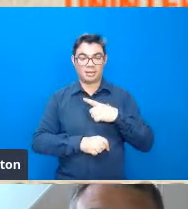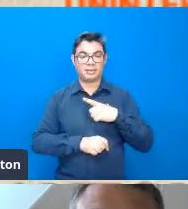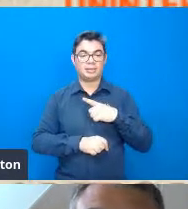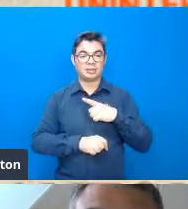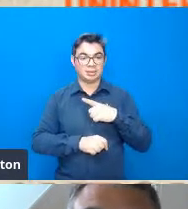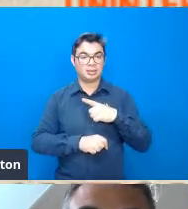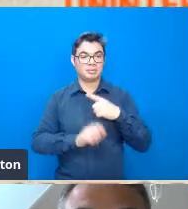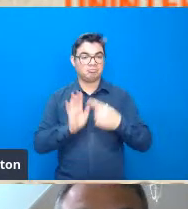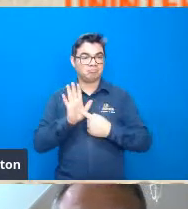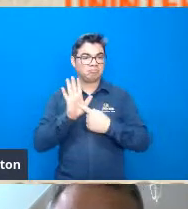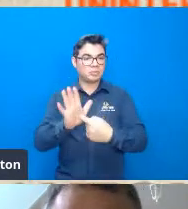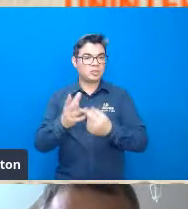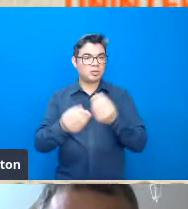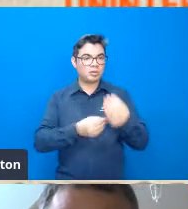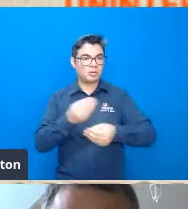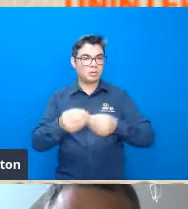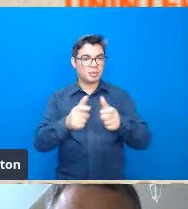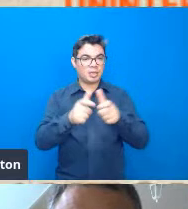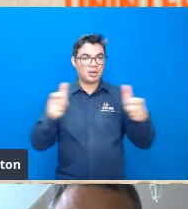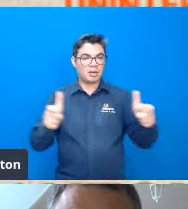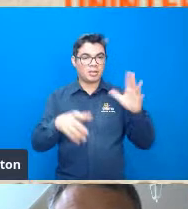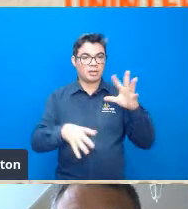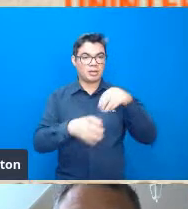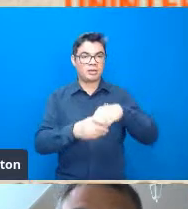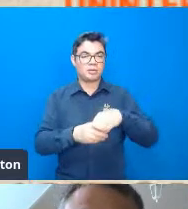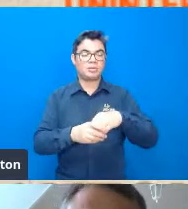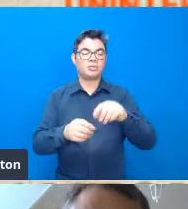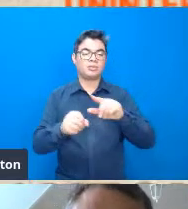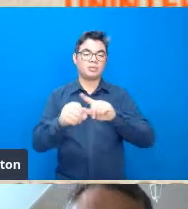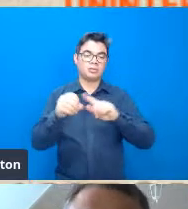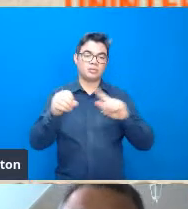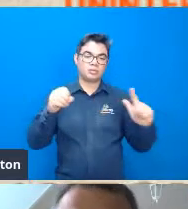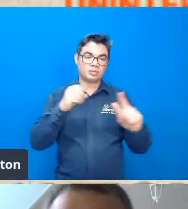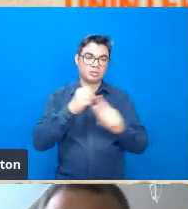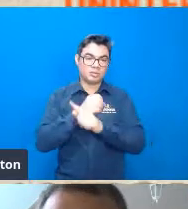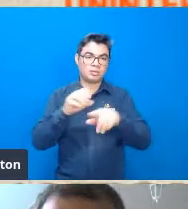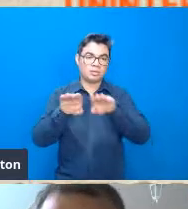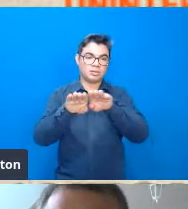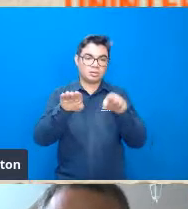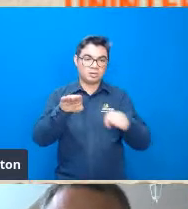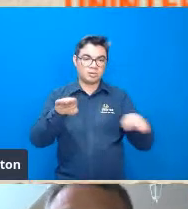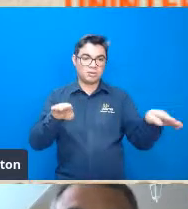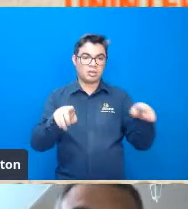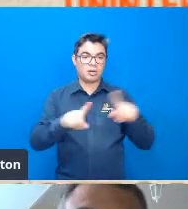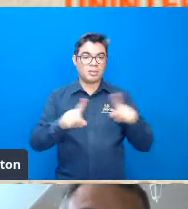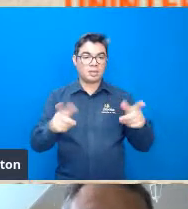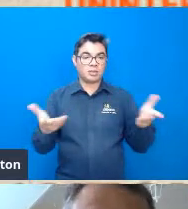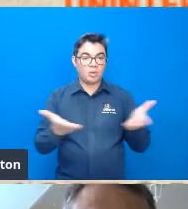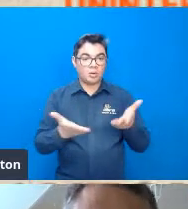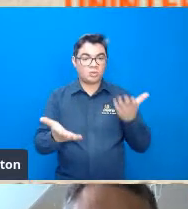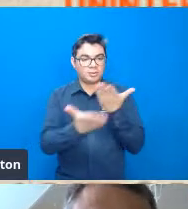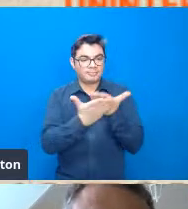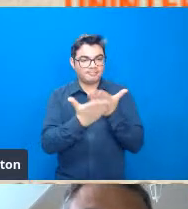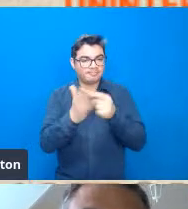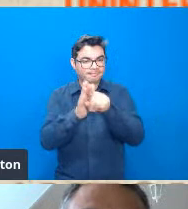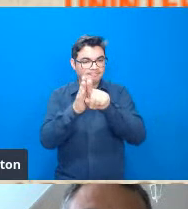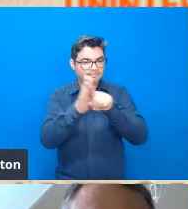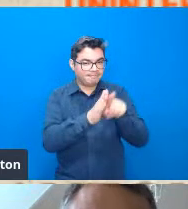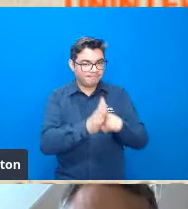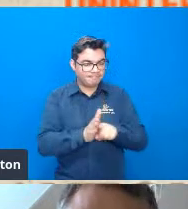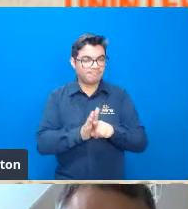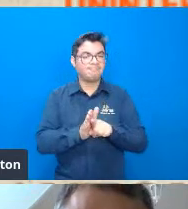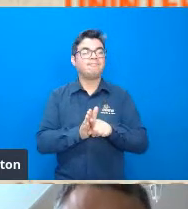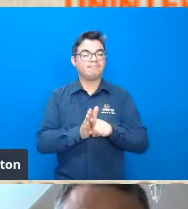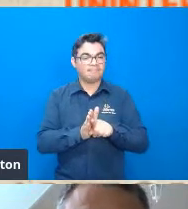representatividade muito grande dentro da geomorfologia no entanto hoje cada vez mais consorciada com